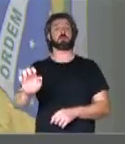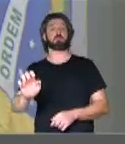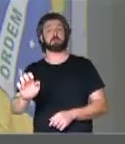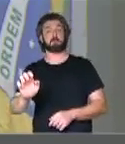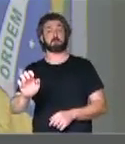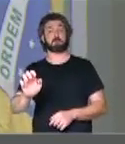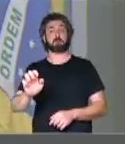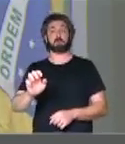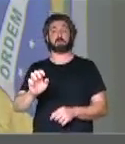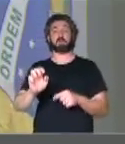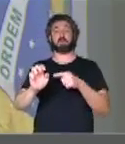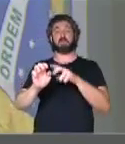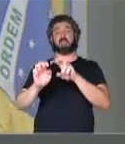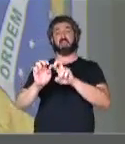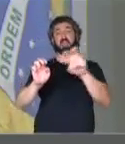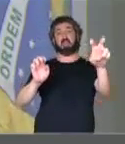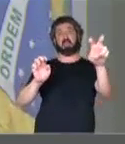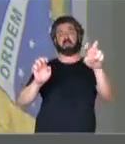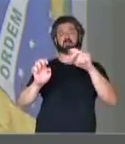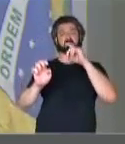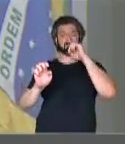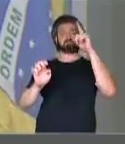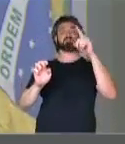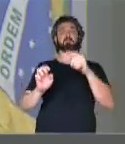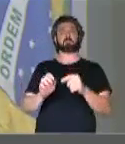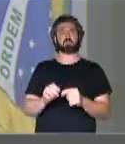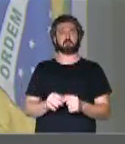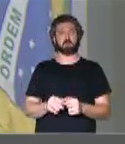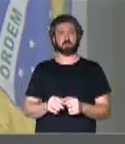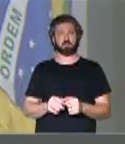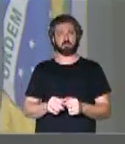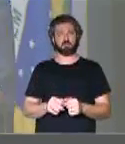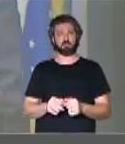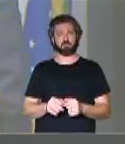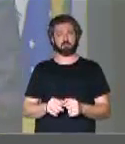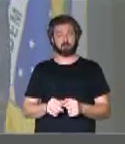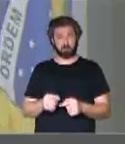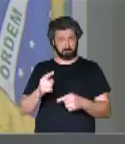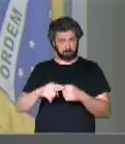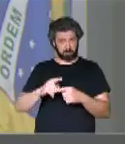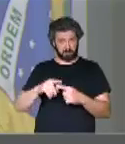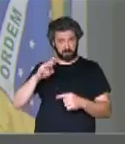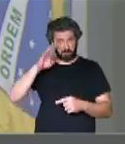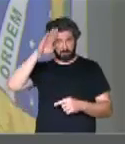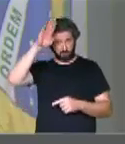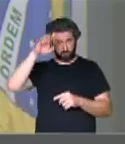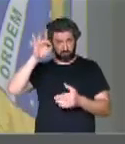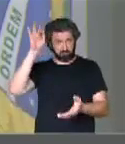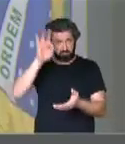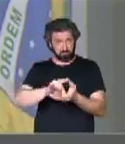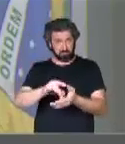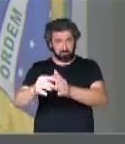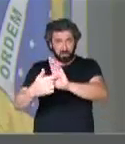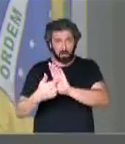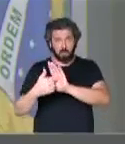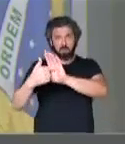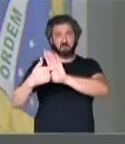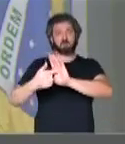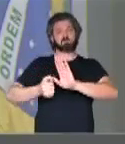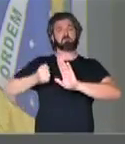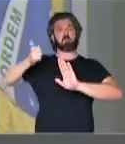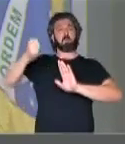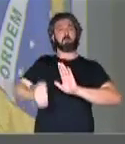estridente e beligerante? Será que foi porque Bolsonaro mostrou a